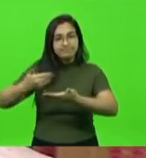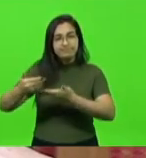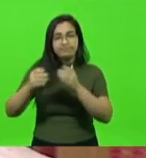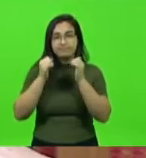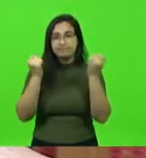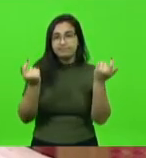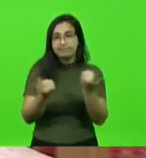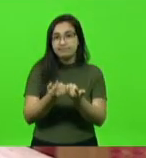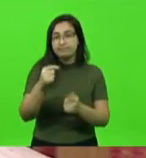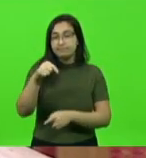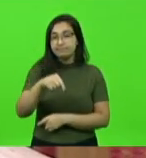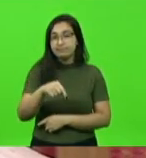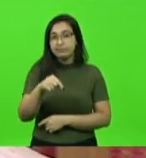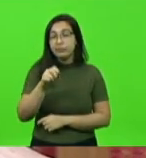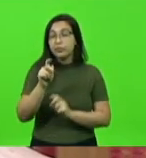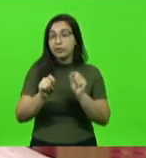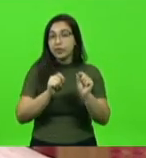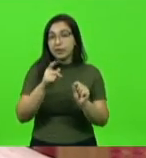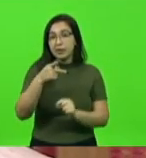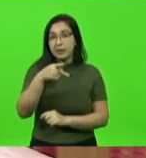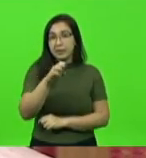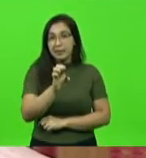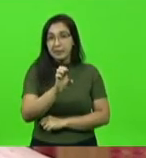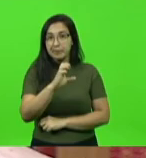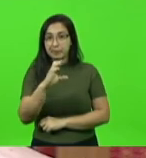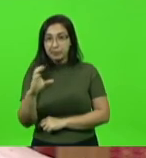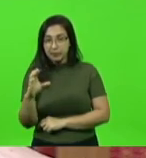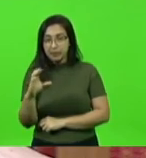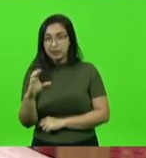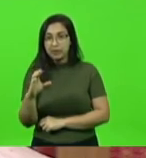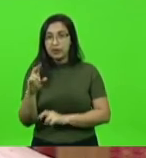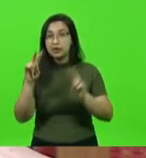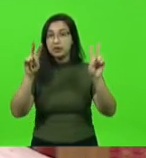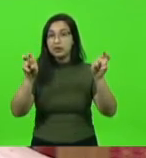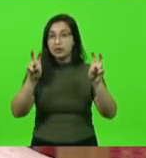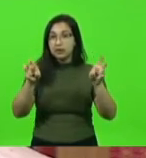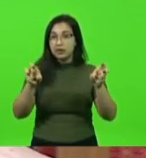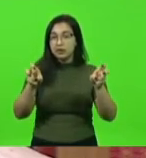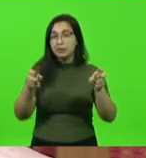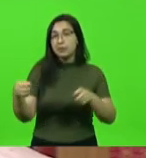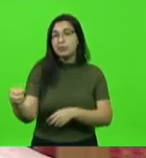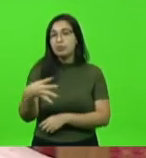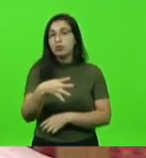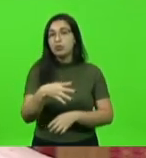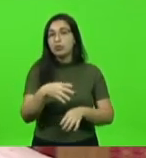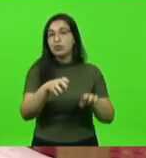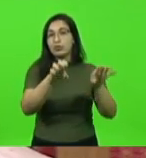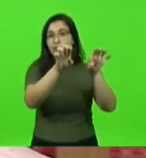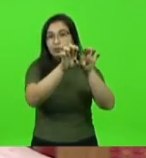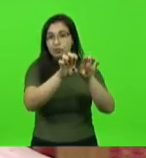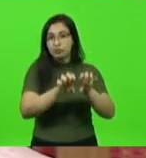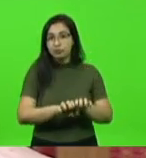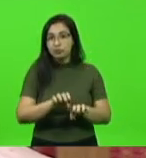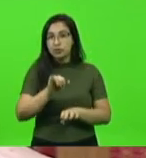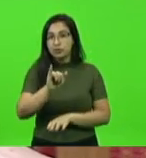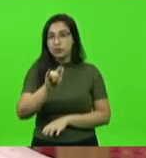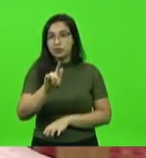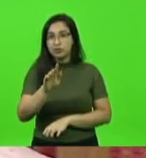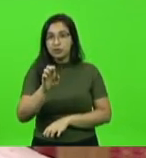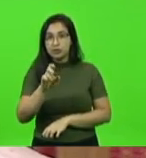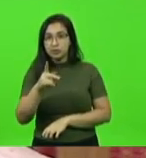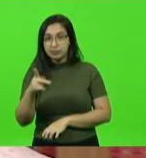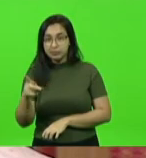da PEC que trata da nova estrutura do IGP e hoje